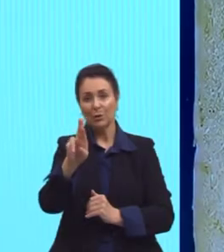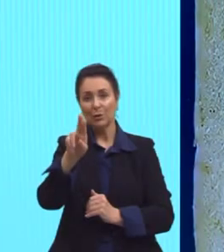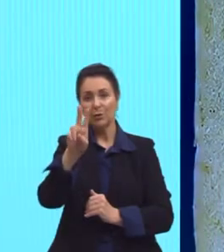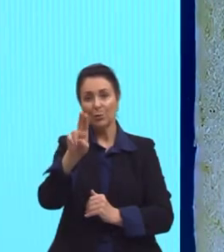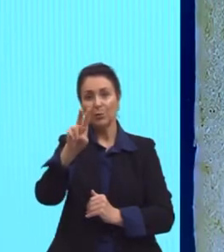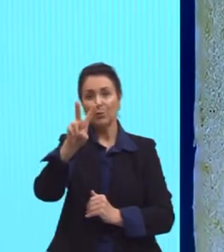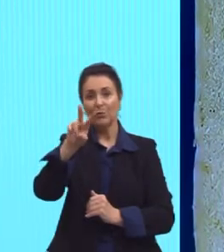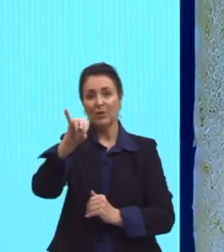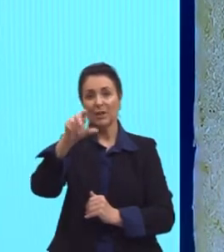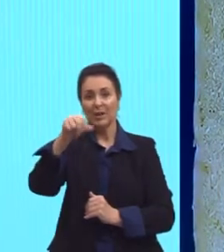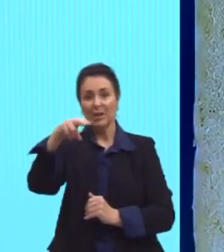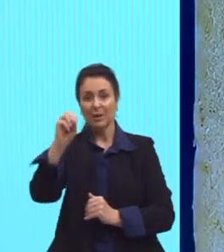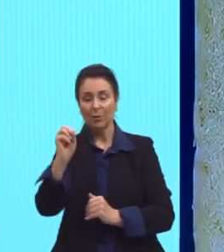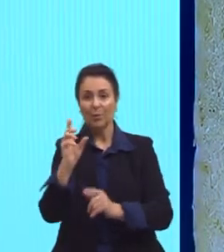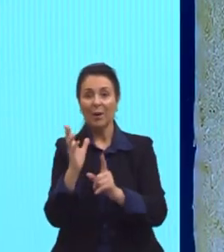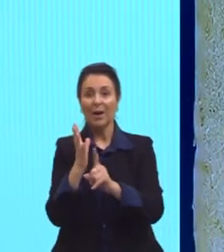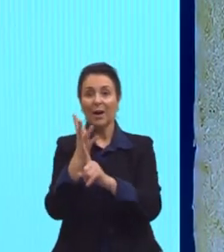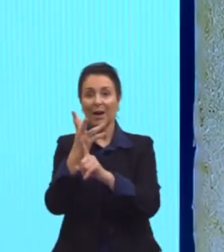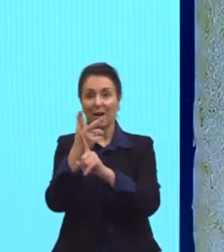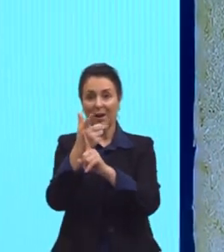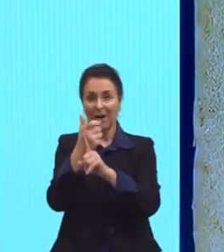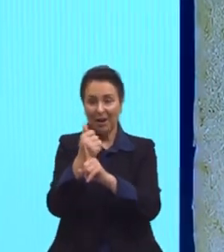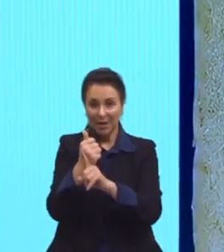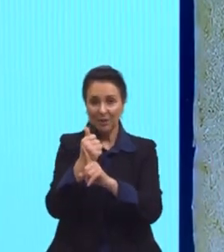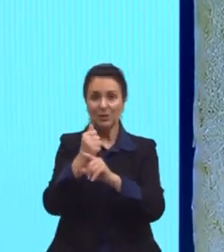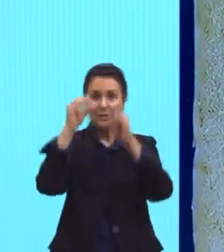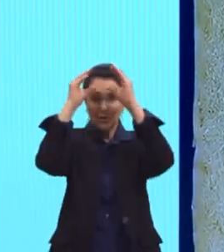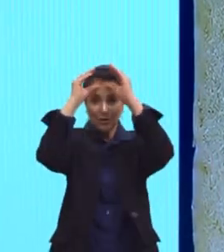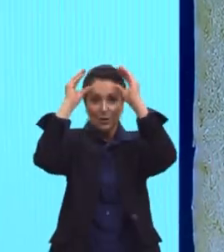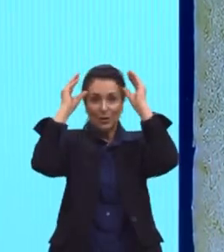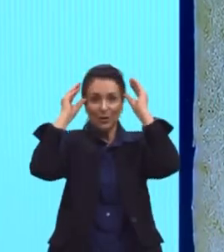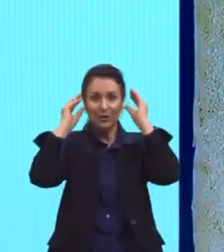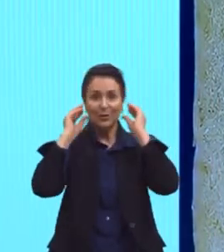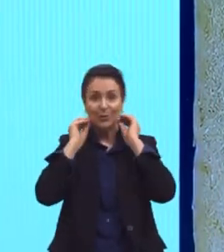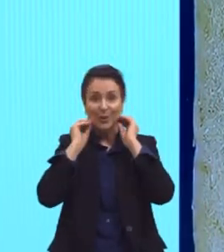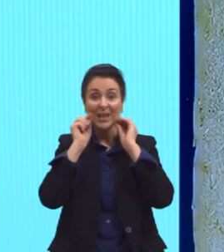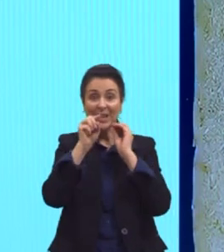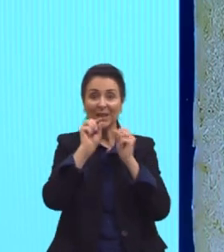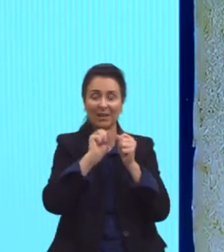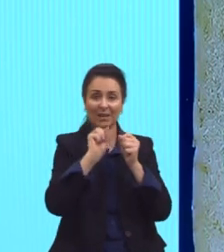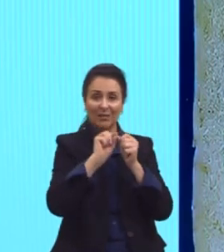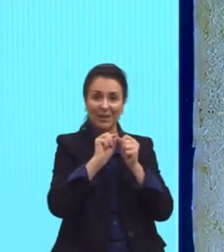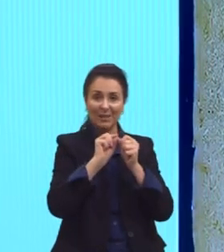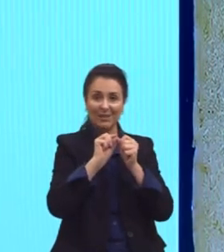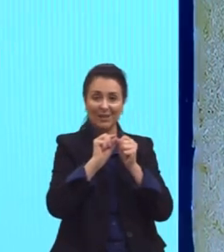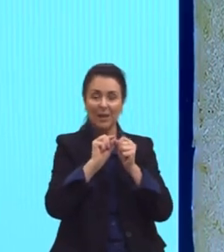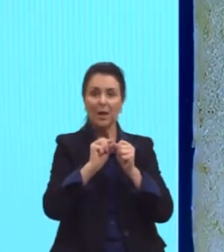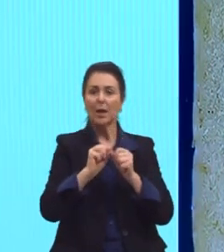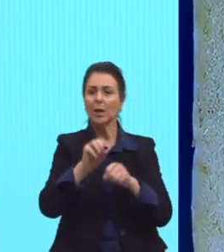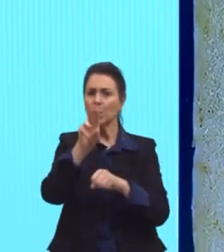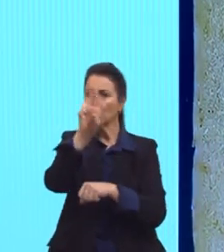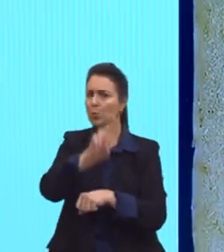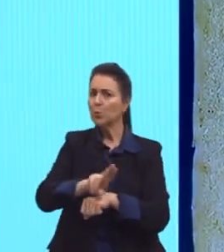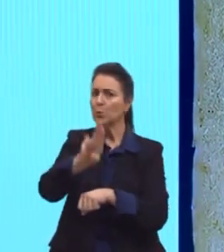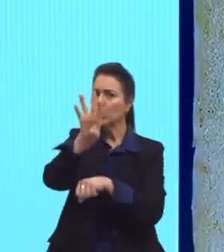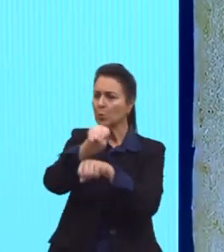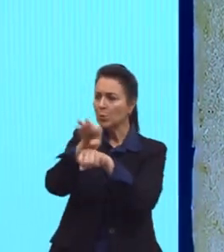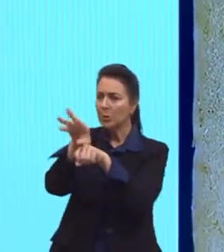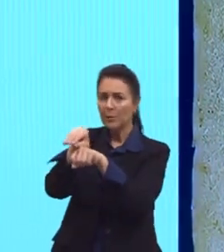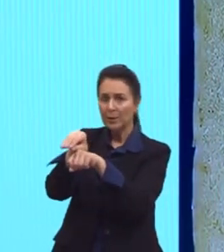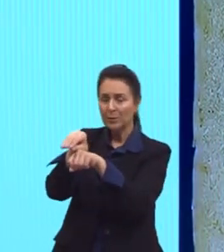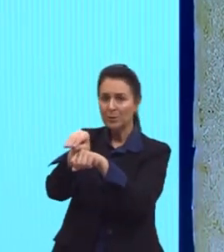Leonardo da Vinci, chamada de homem vitruviano, onde ele aplicou os conhecimentos sobre a divina